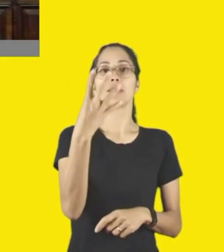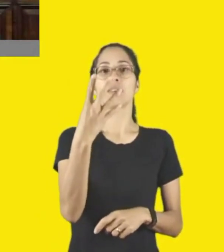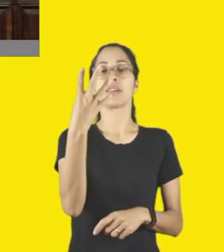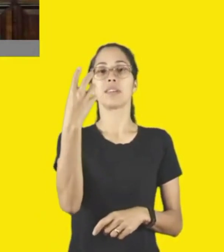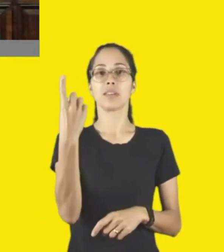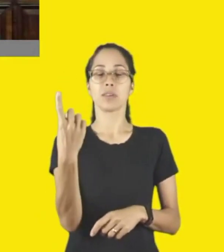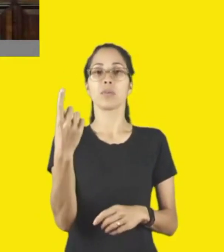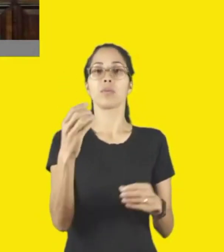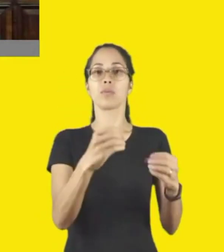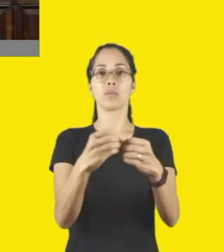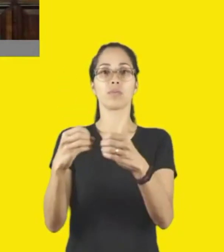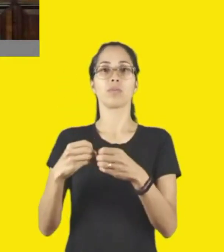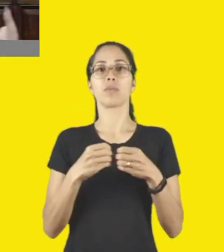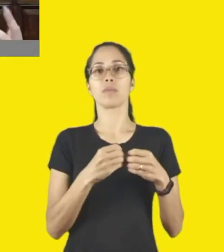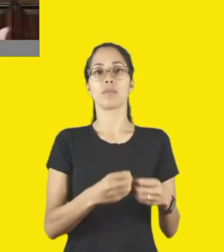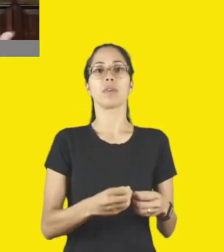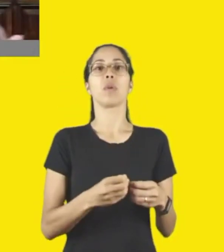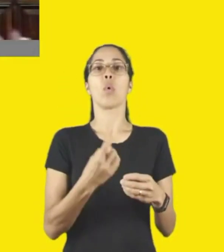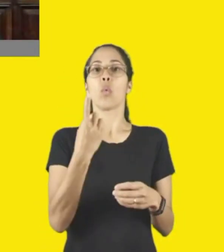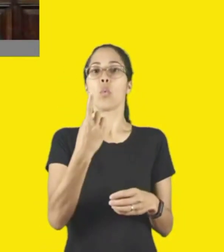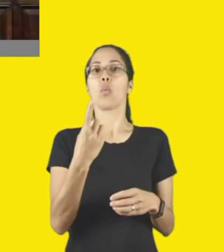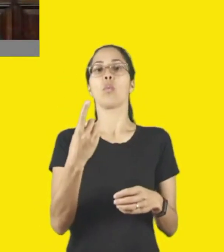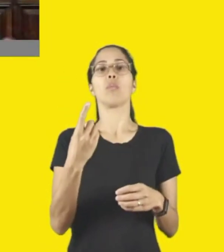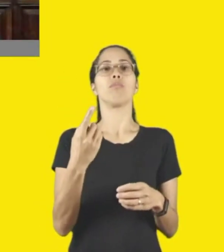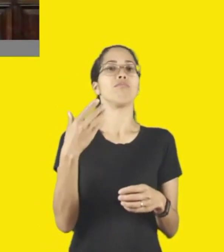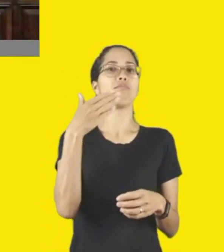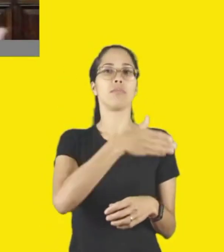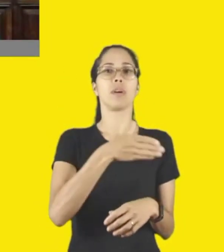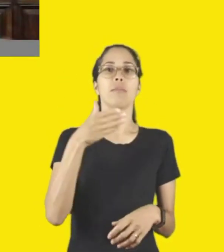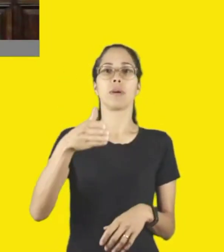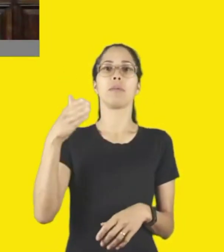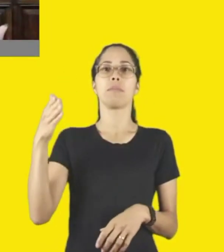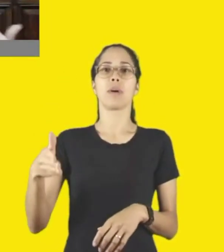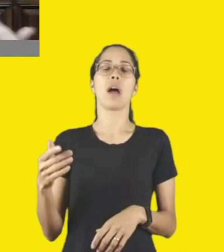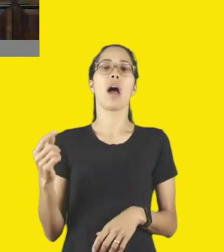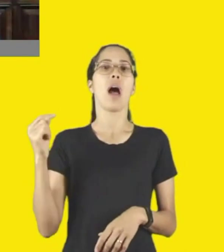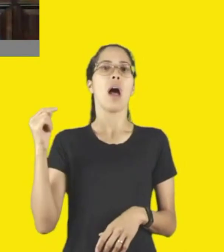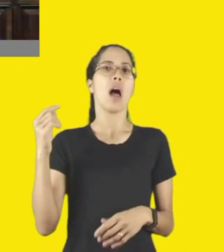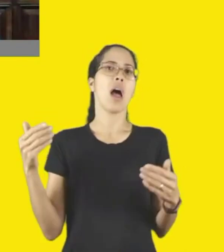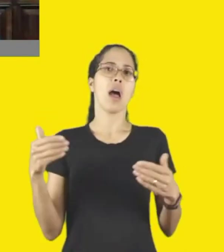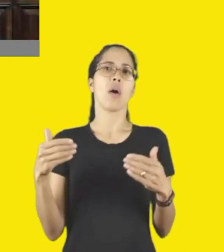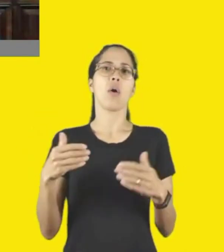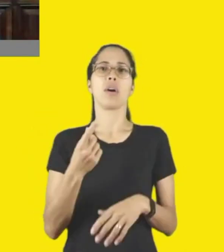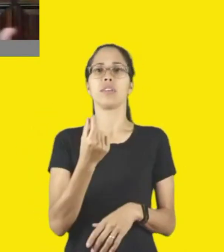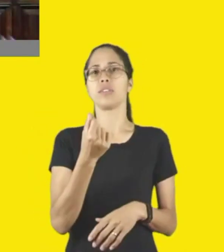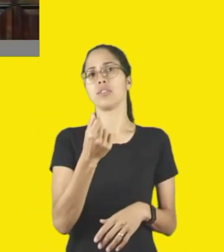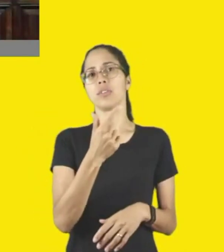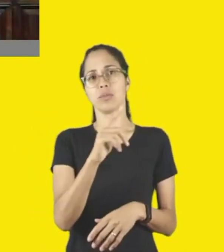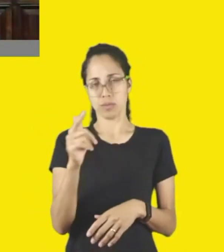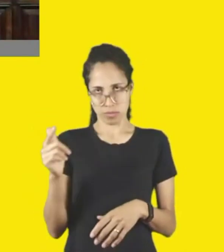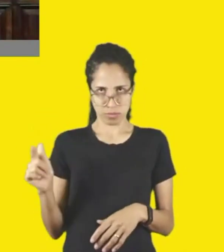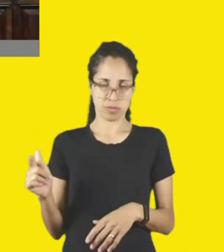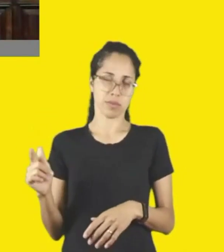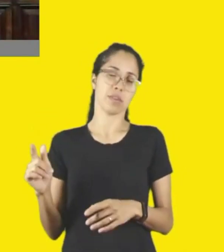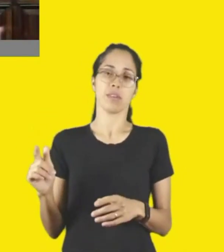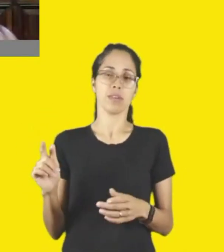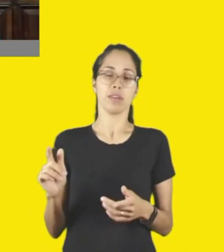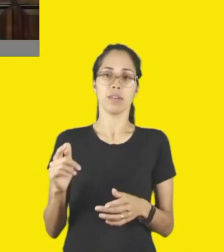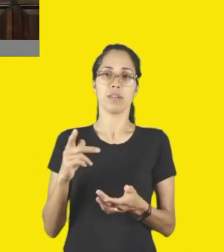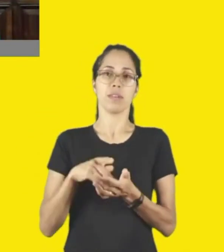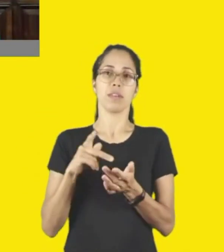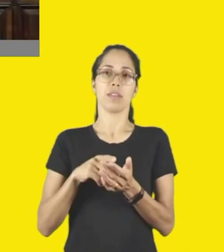da APA, né, eu vou agora, não tenho dinheiro, o dinheiro que está indo para o nosso orçamento oficial,